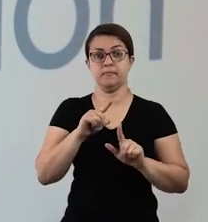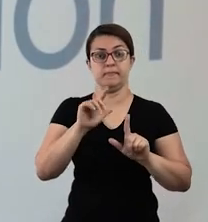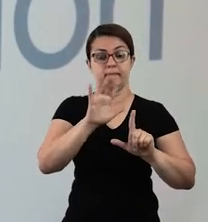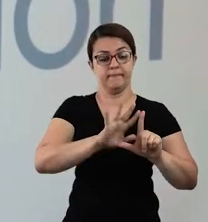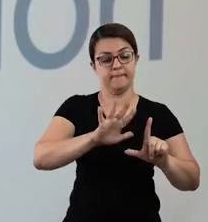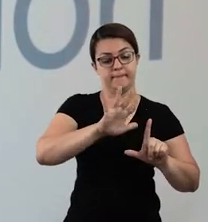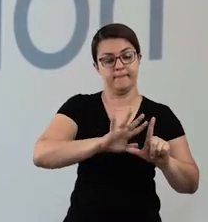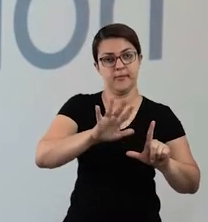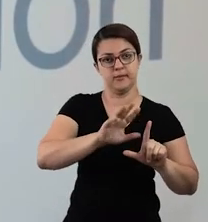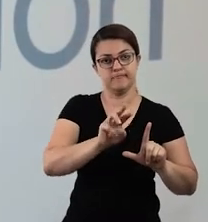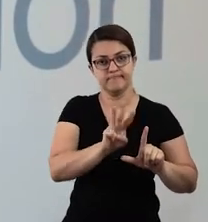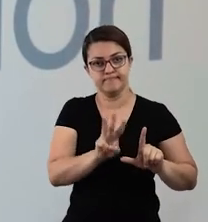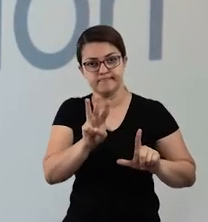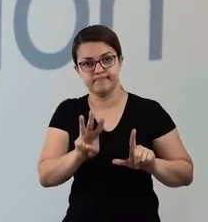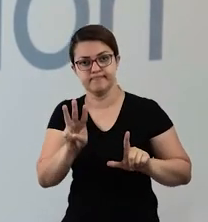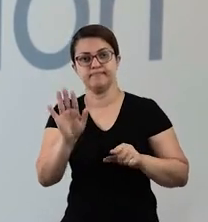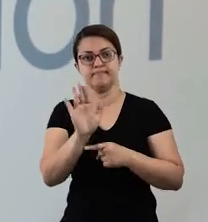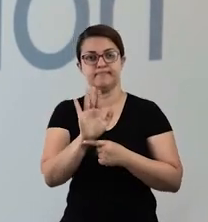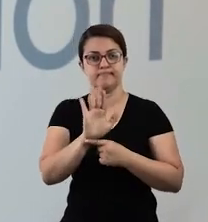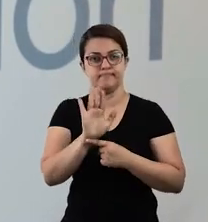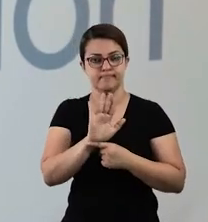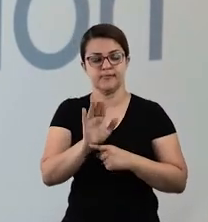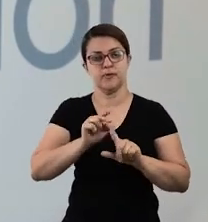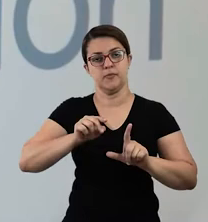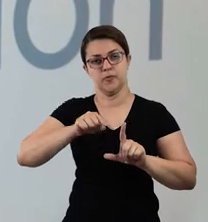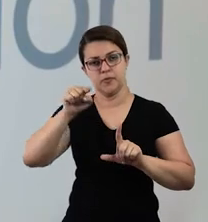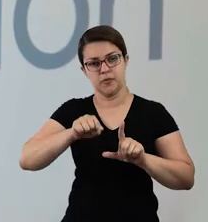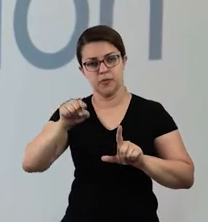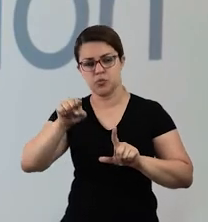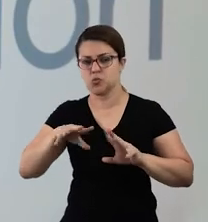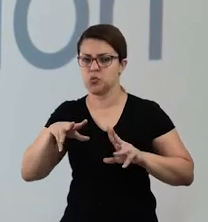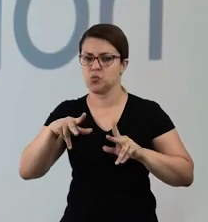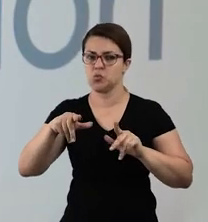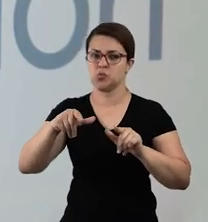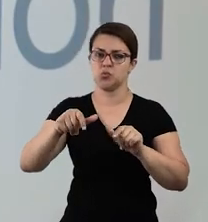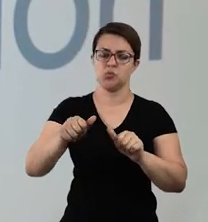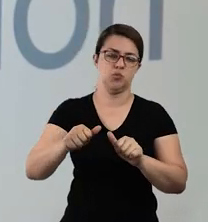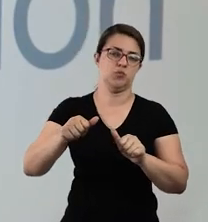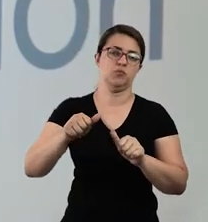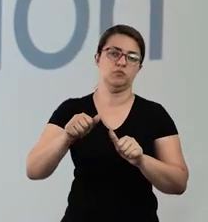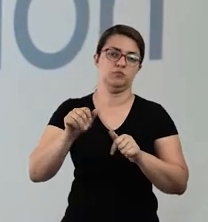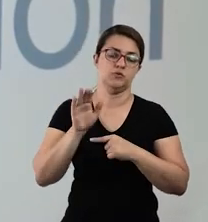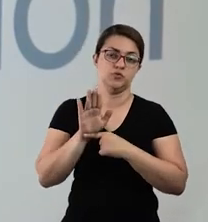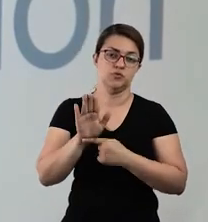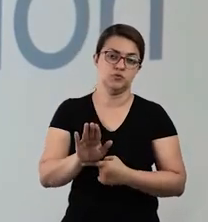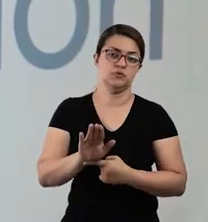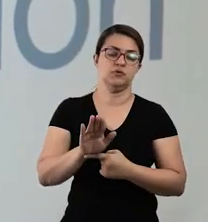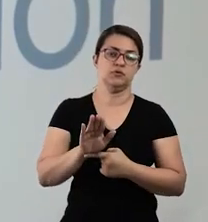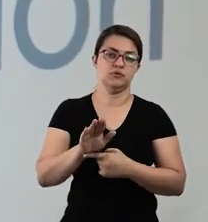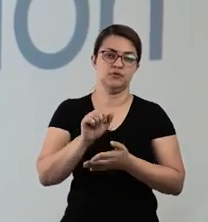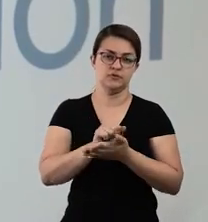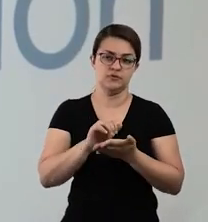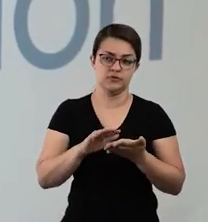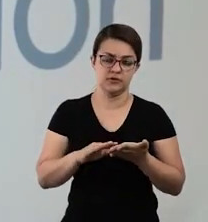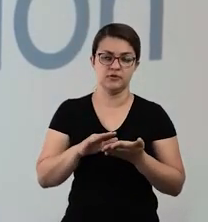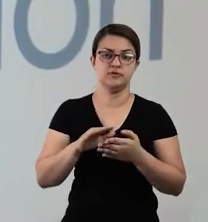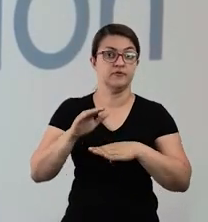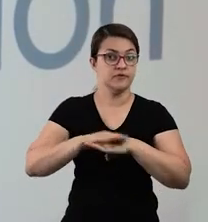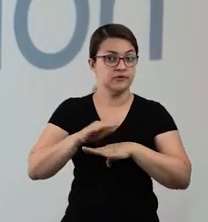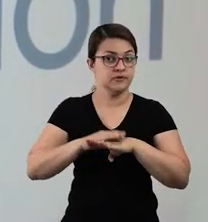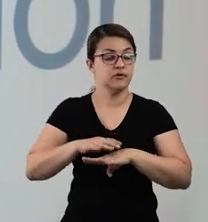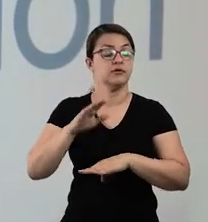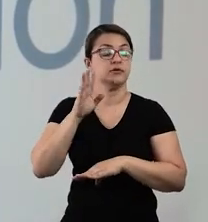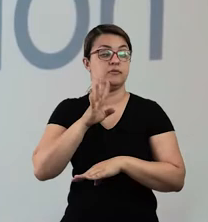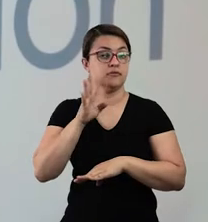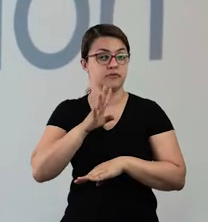temos imagens, links, vídeos, gráficos, tudo para facilitar para que eles não deixem de fazer a lição. Façam